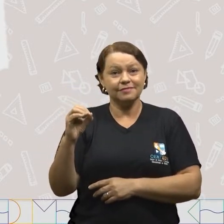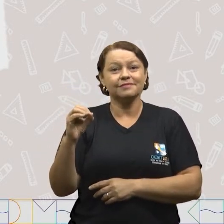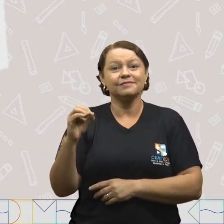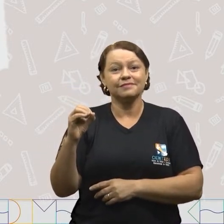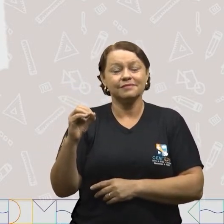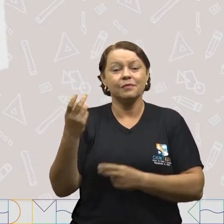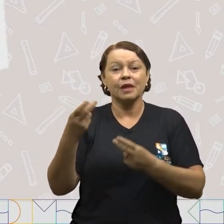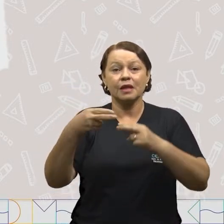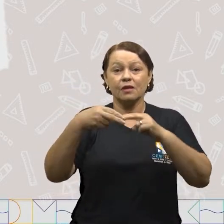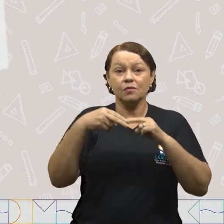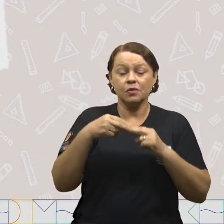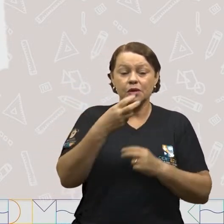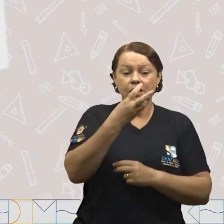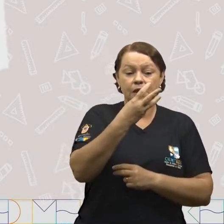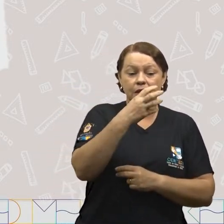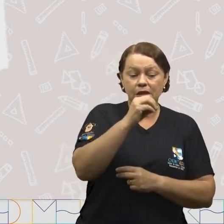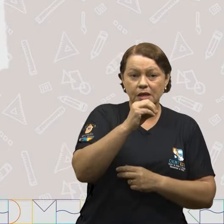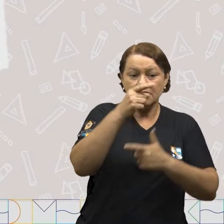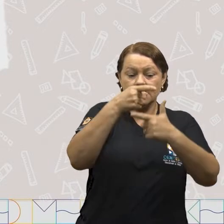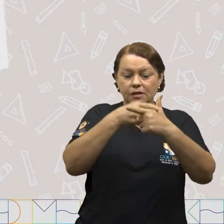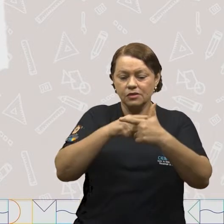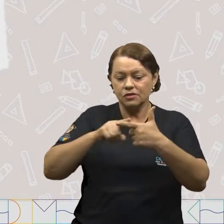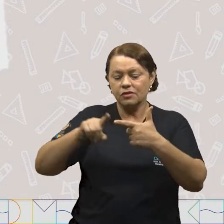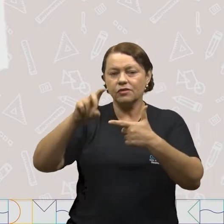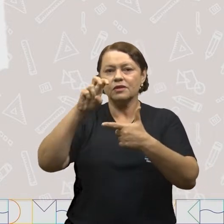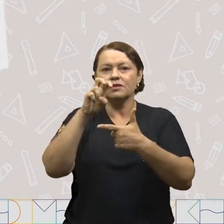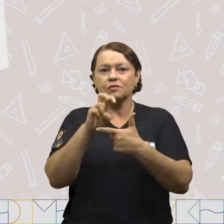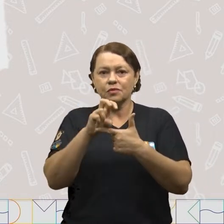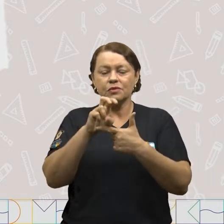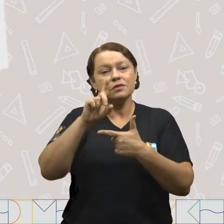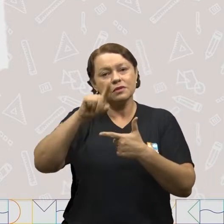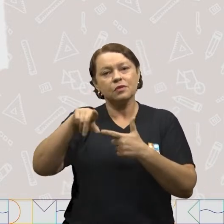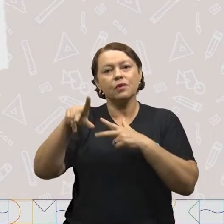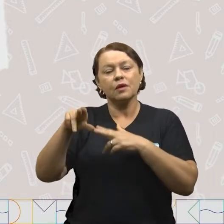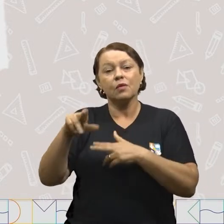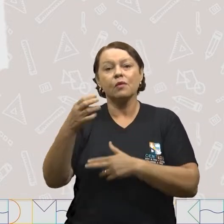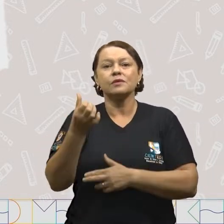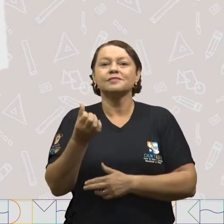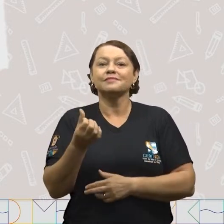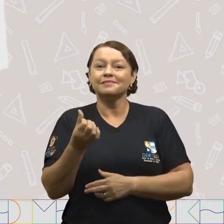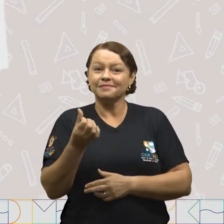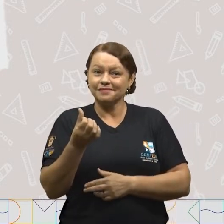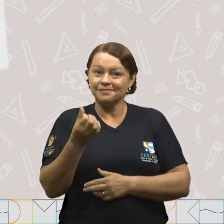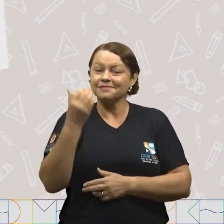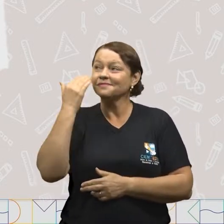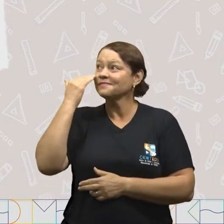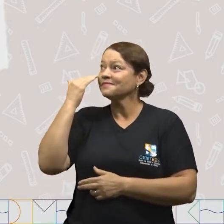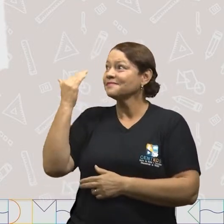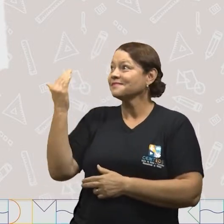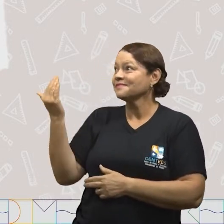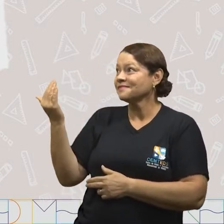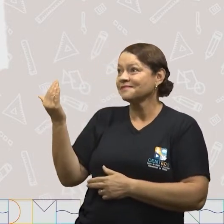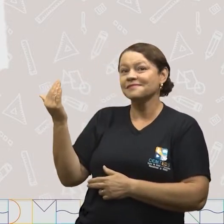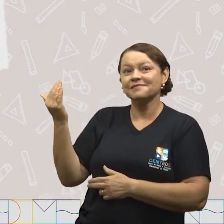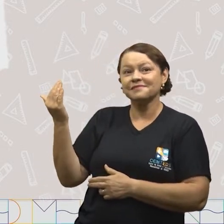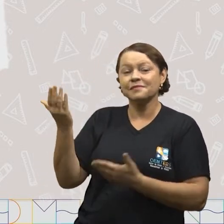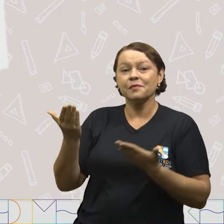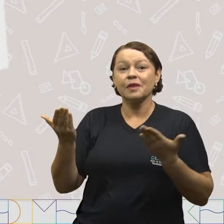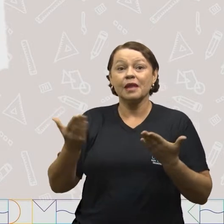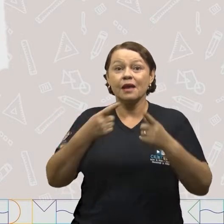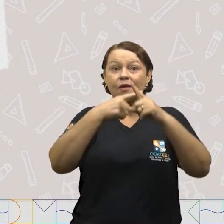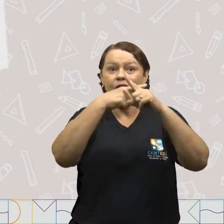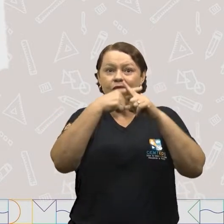Logo, trinta dividido para cinco é igual a seis. E agora vamos fazer a